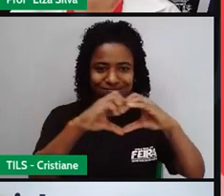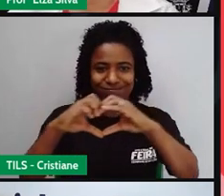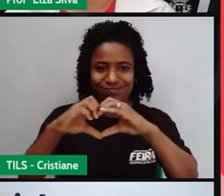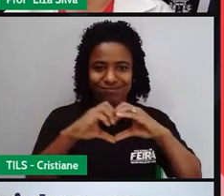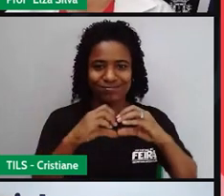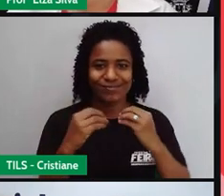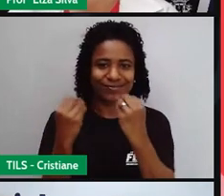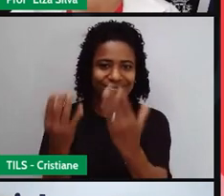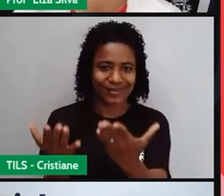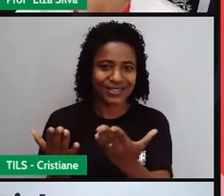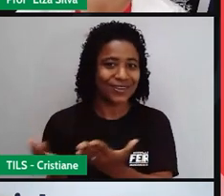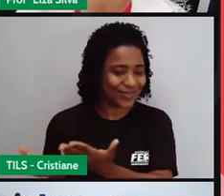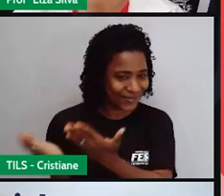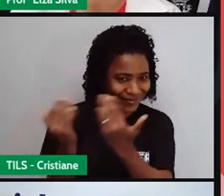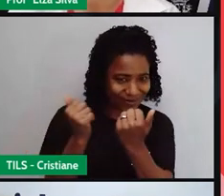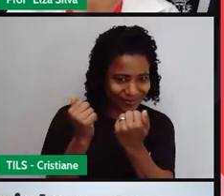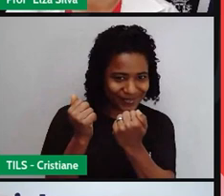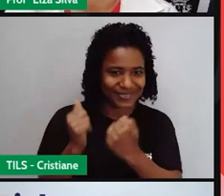Let's go.